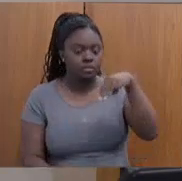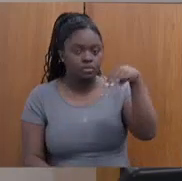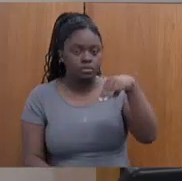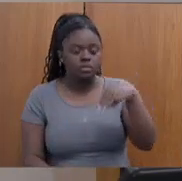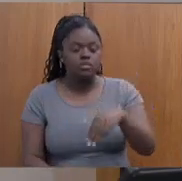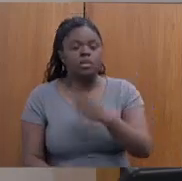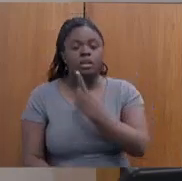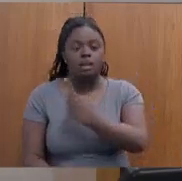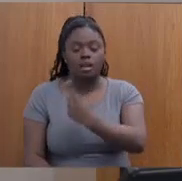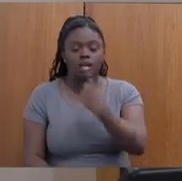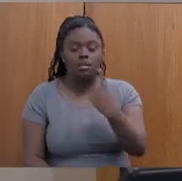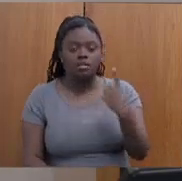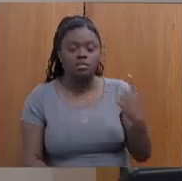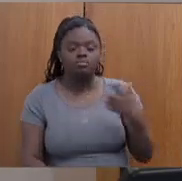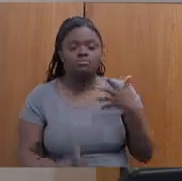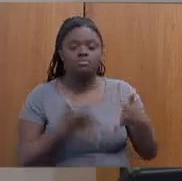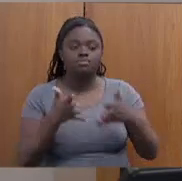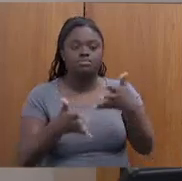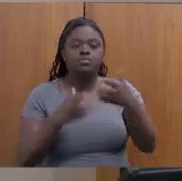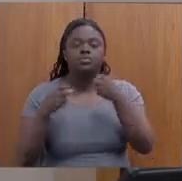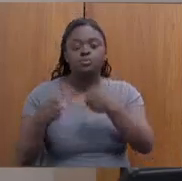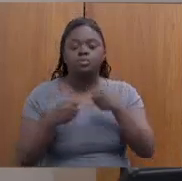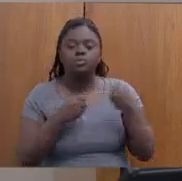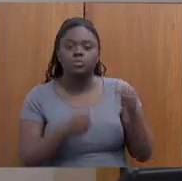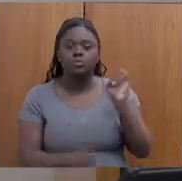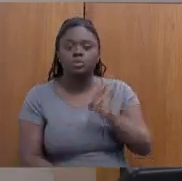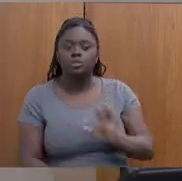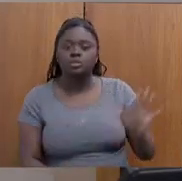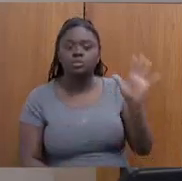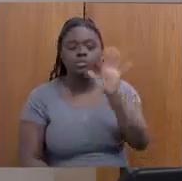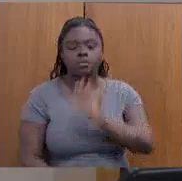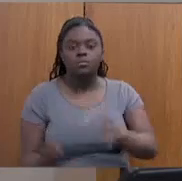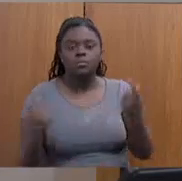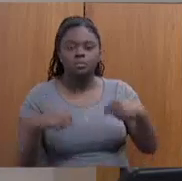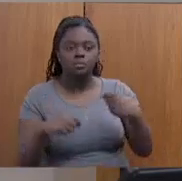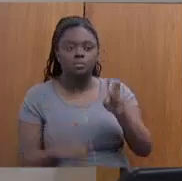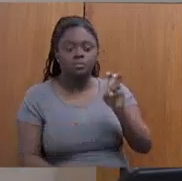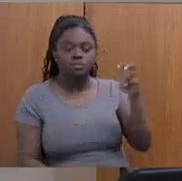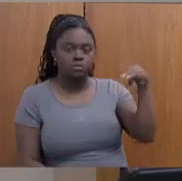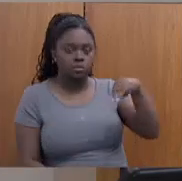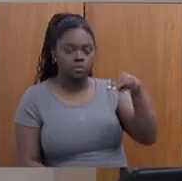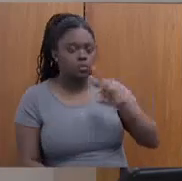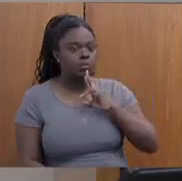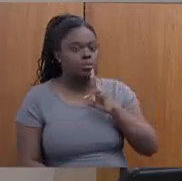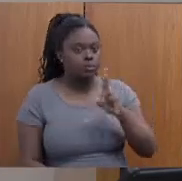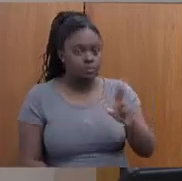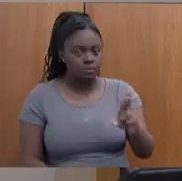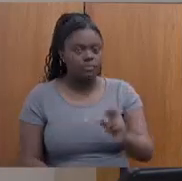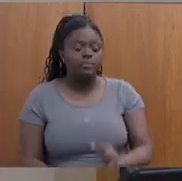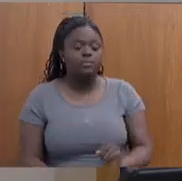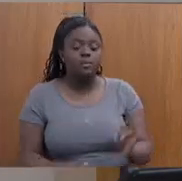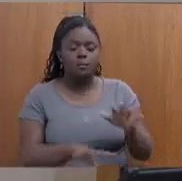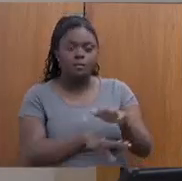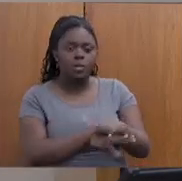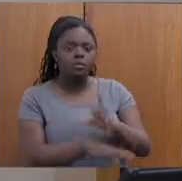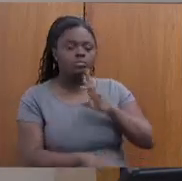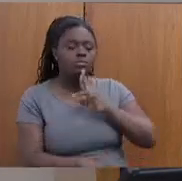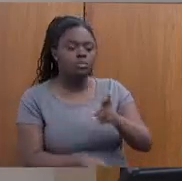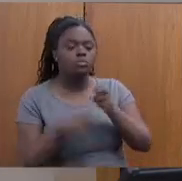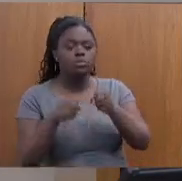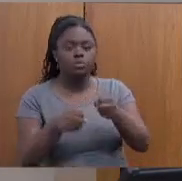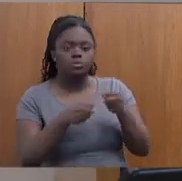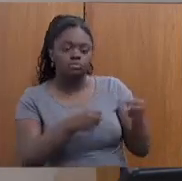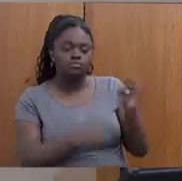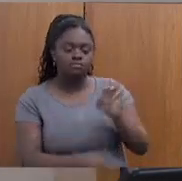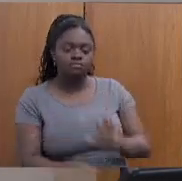interpelação à autoridade estadual disporá de cinco minutos para respondê-la. Após a resposta da autoridade estadual,